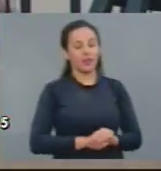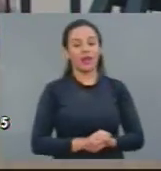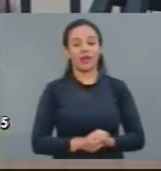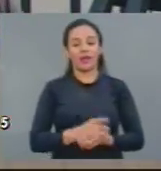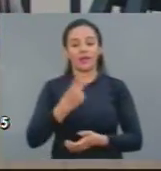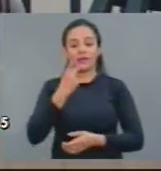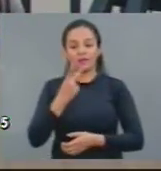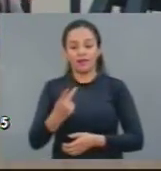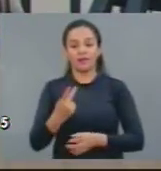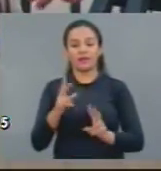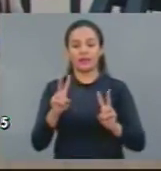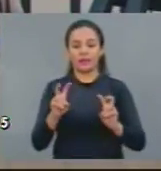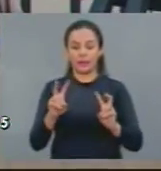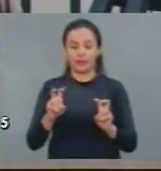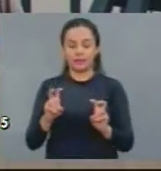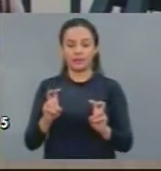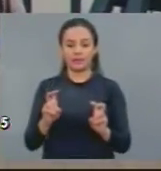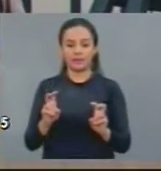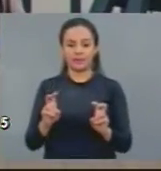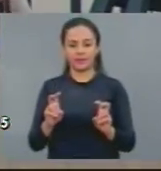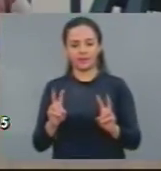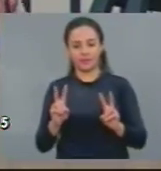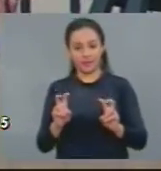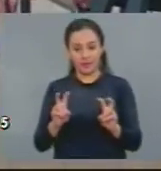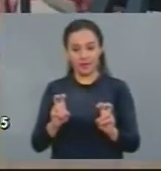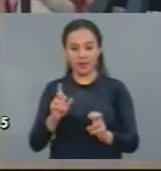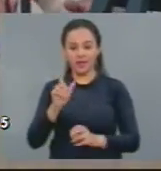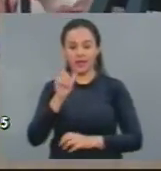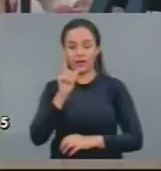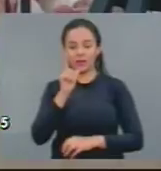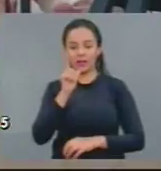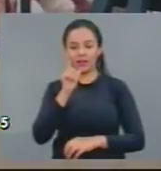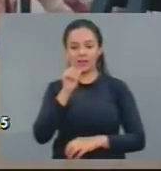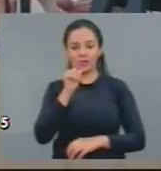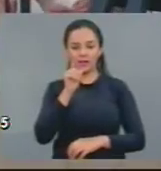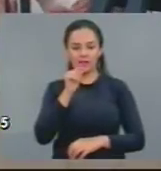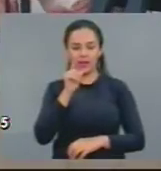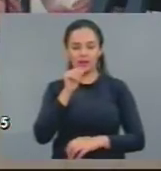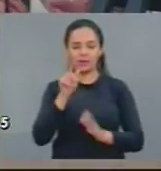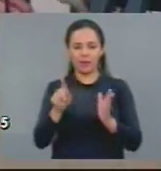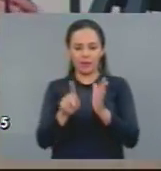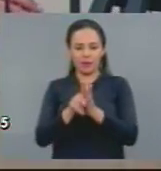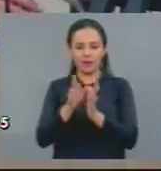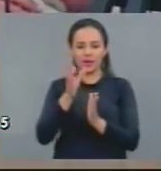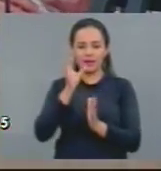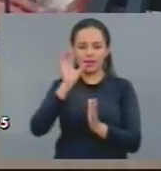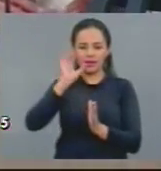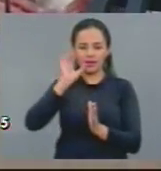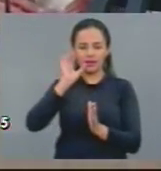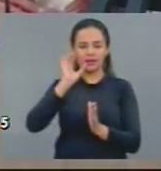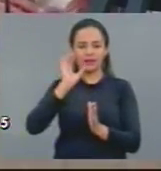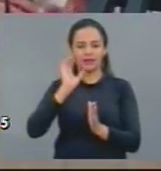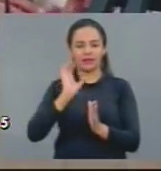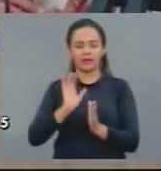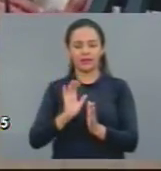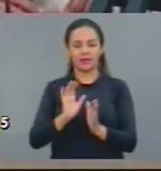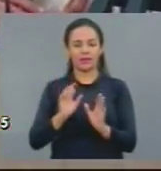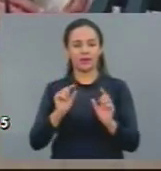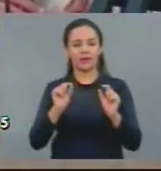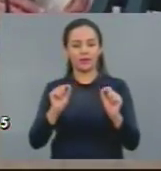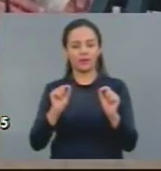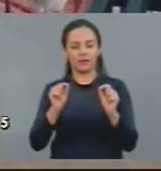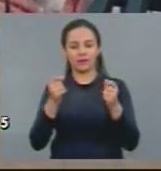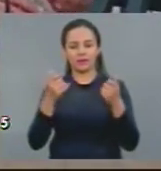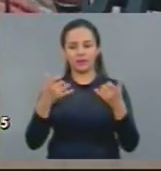da água doce. Eu conversando no dia desse com o prefeito de Itatira, no começo do ano, diz ele que o